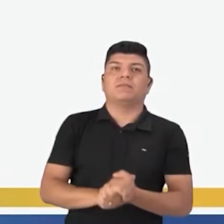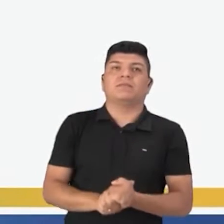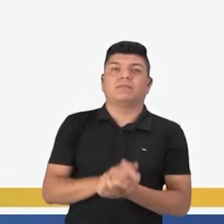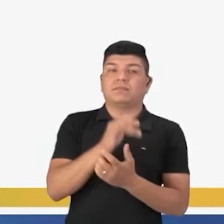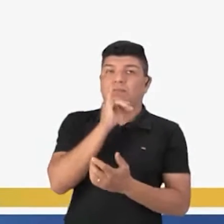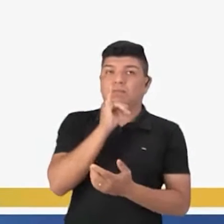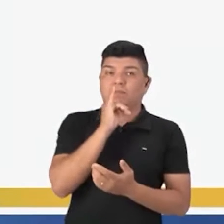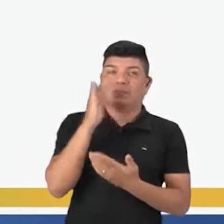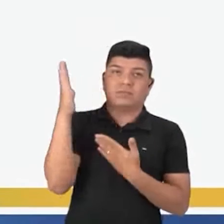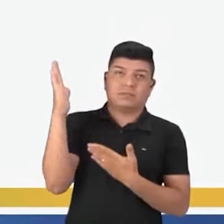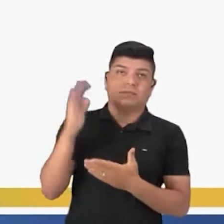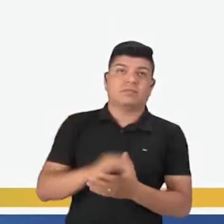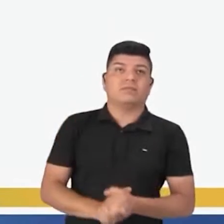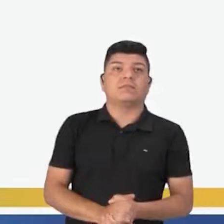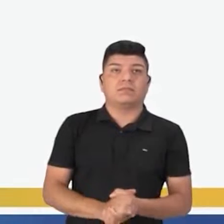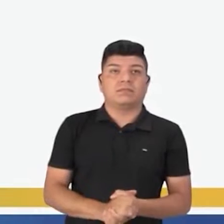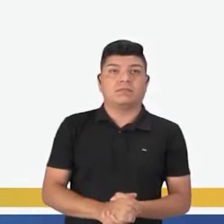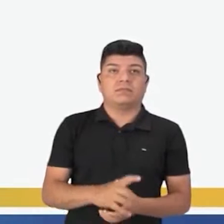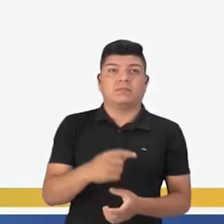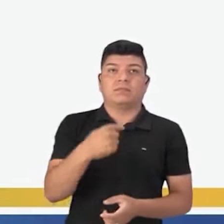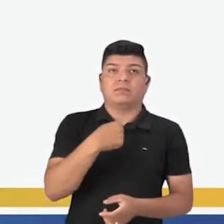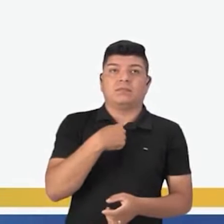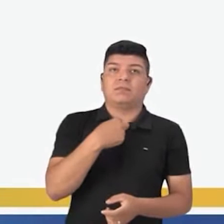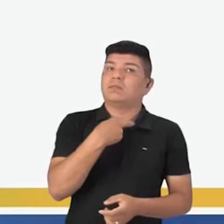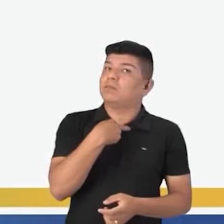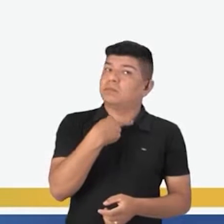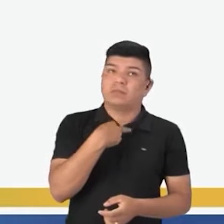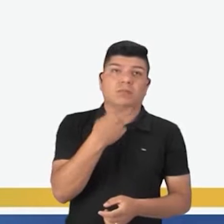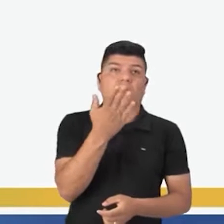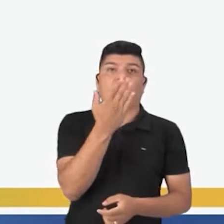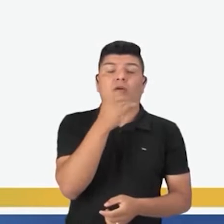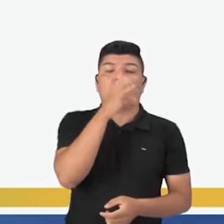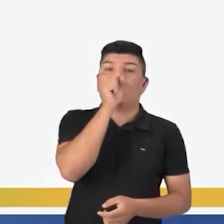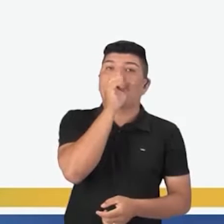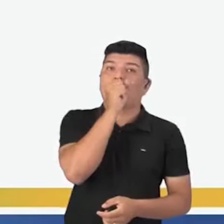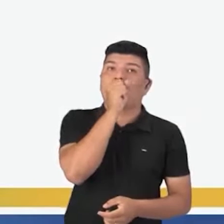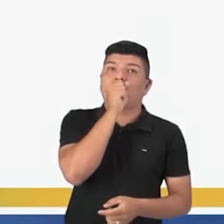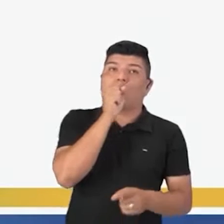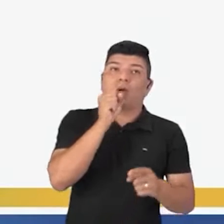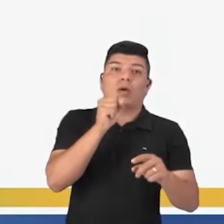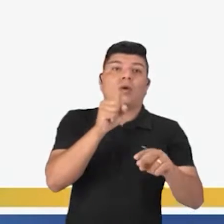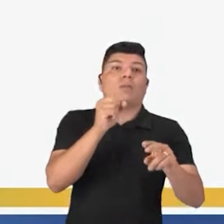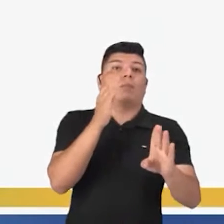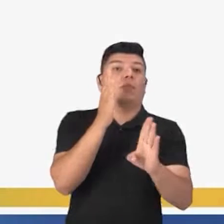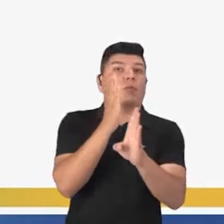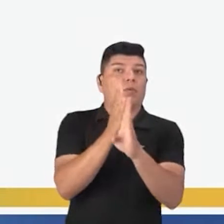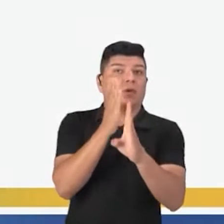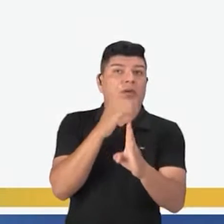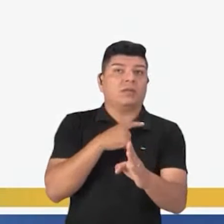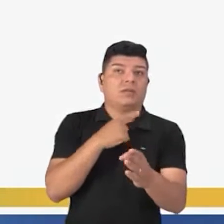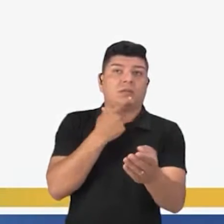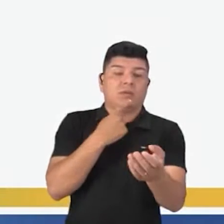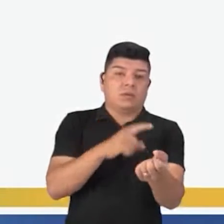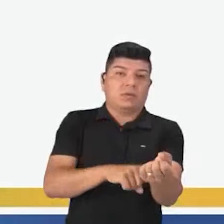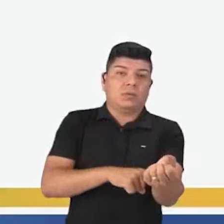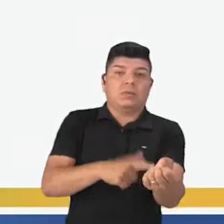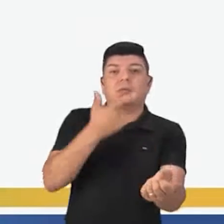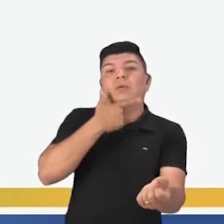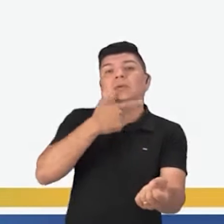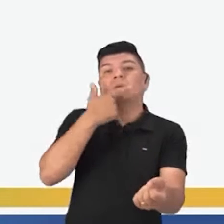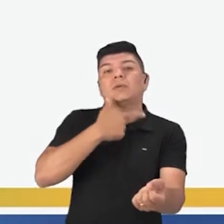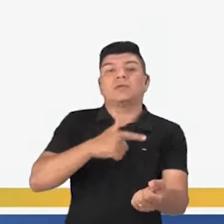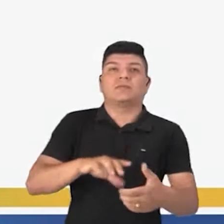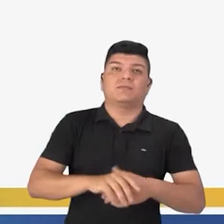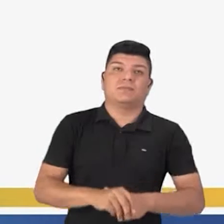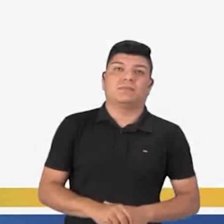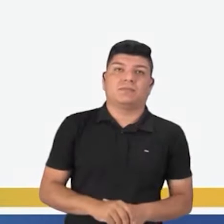Vamos ao nosso exemplo. Eu não posso comer laranja, pois tenho uma alergia a queijo.